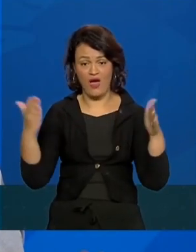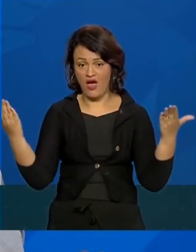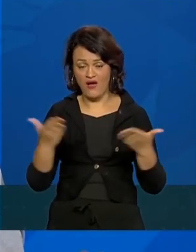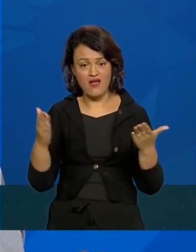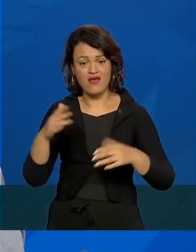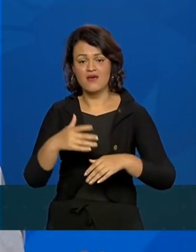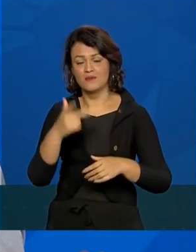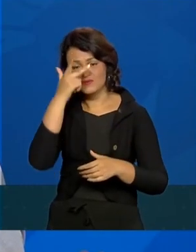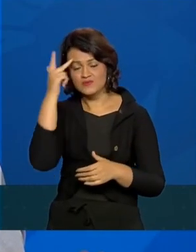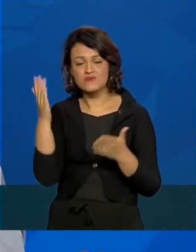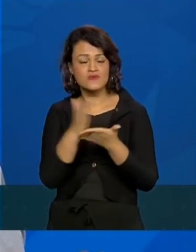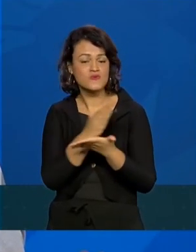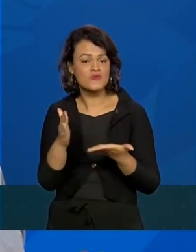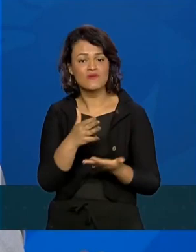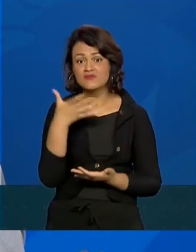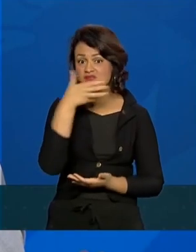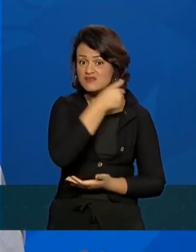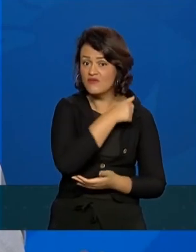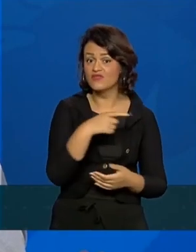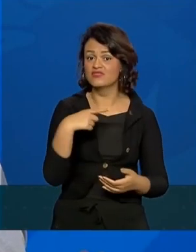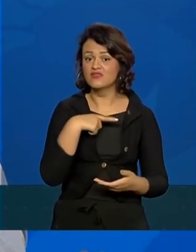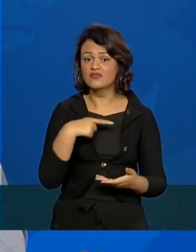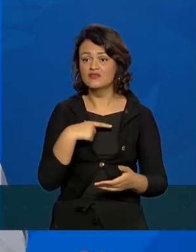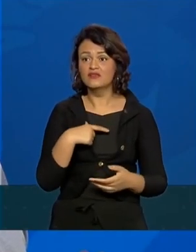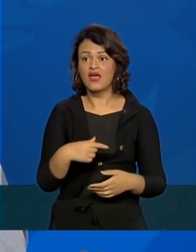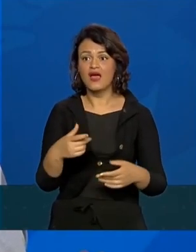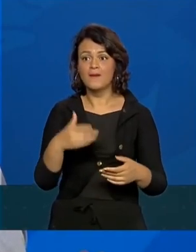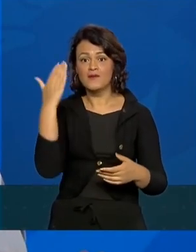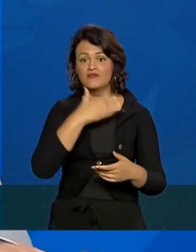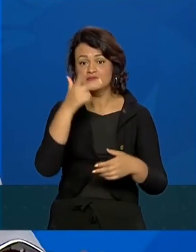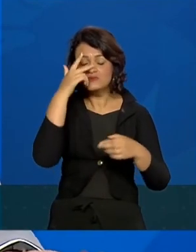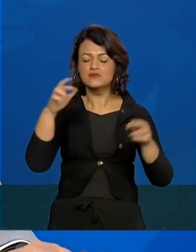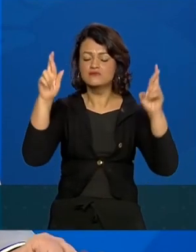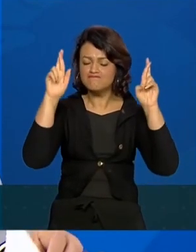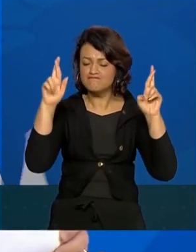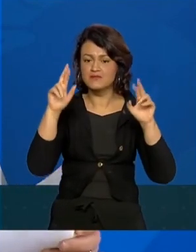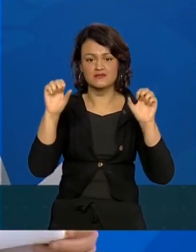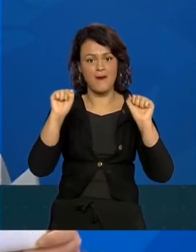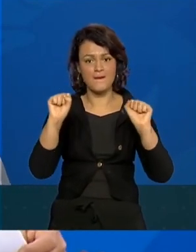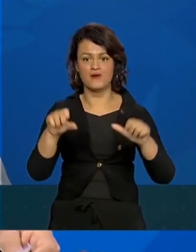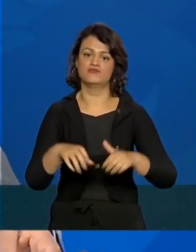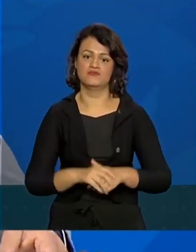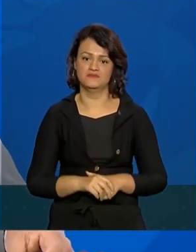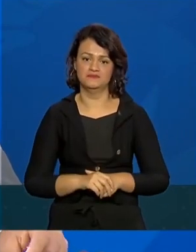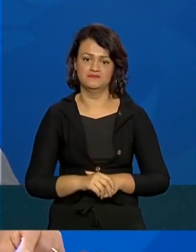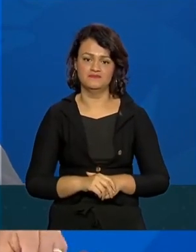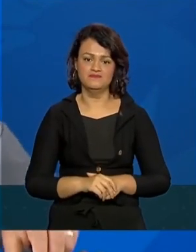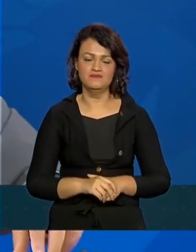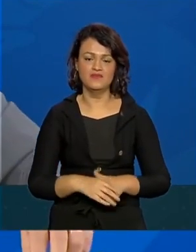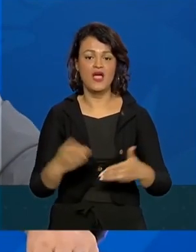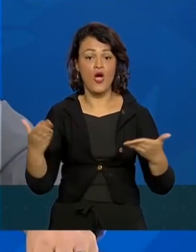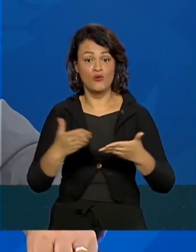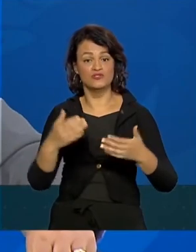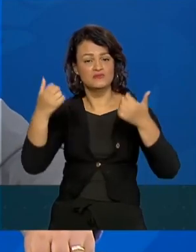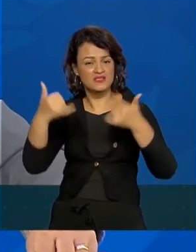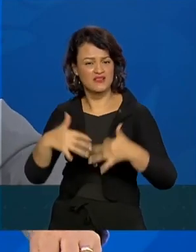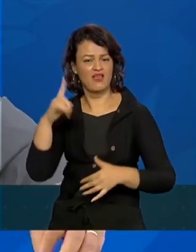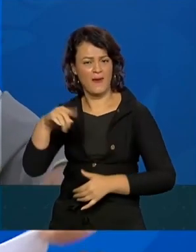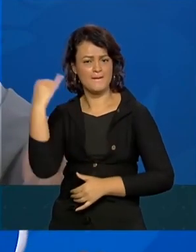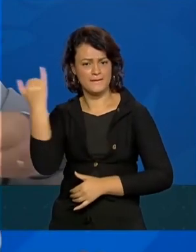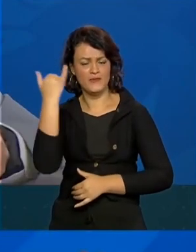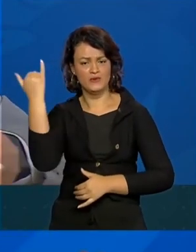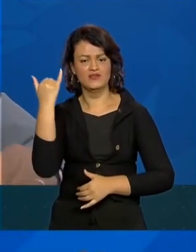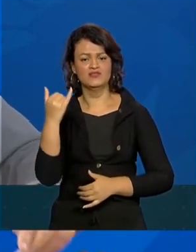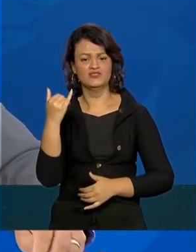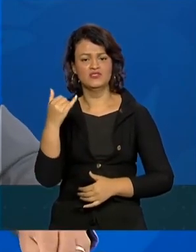de salvos, nós temos que dar um pouco de esperança à população. Hoje, para completar como isso é importante no